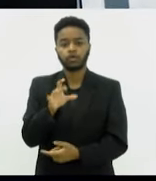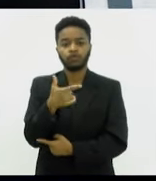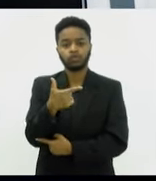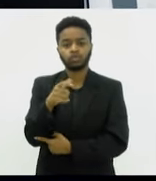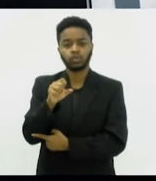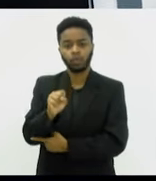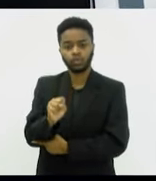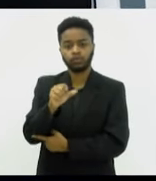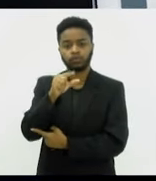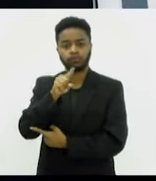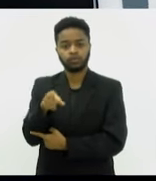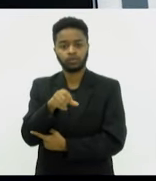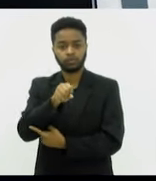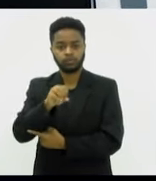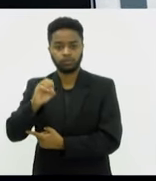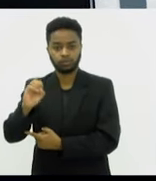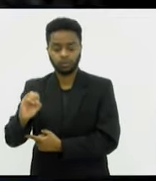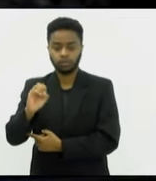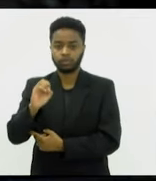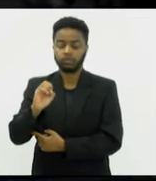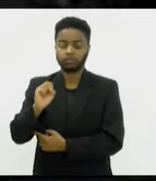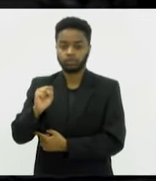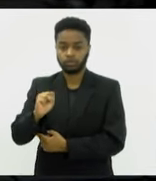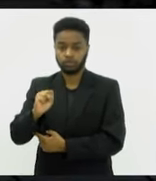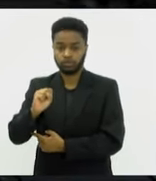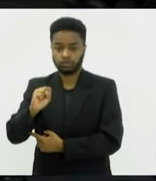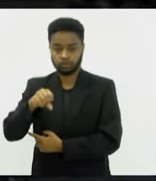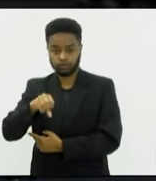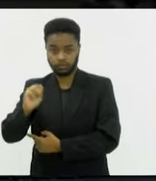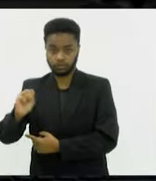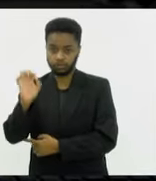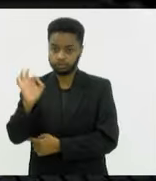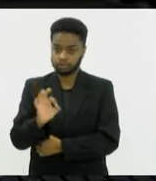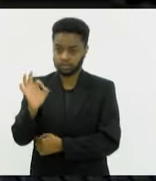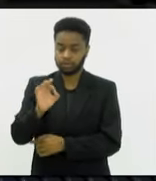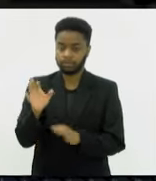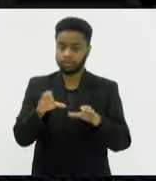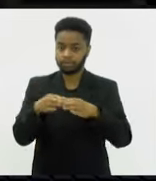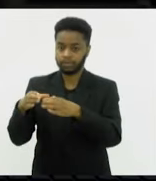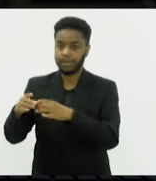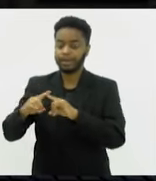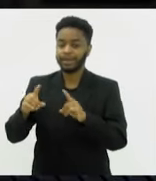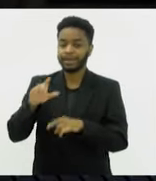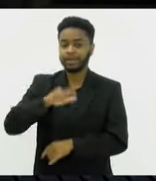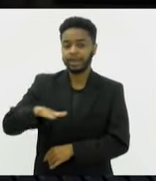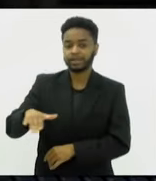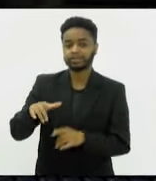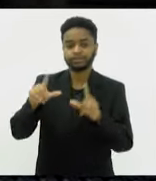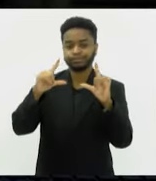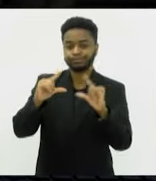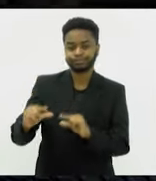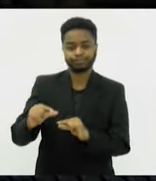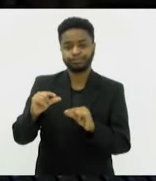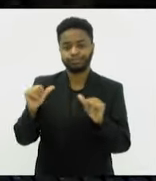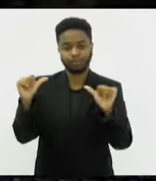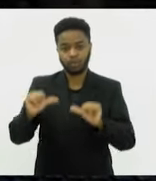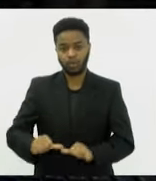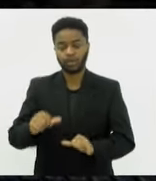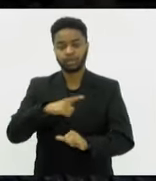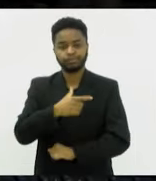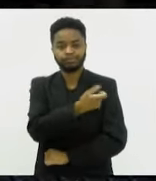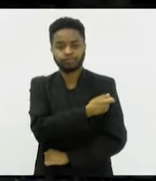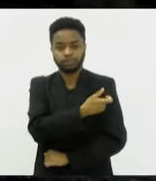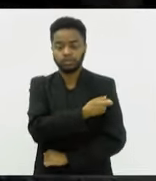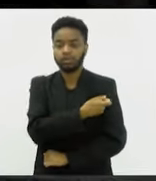,98% deste público. A situação ainda é pior entre crianças, que tem cobertura de 19,6%, e